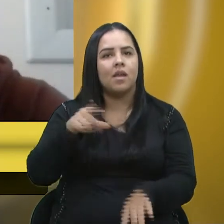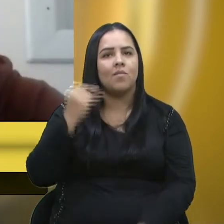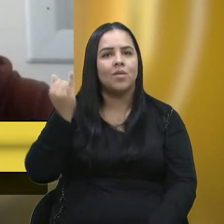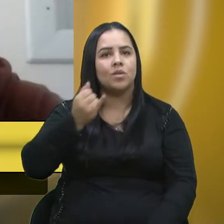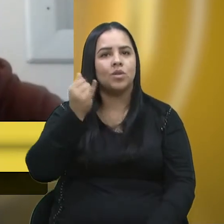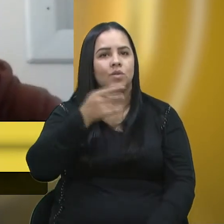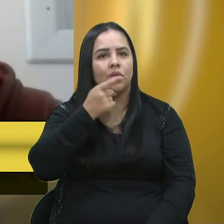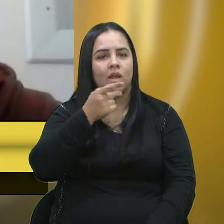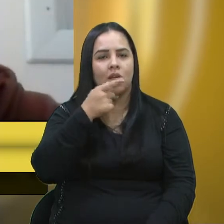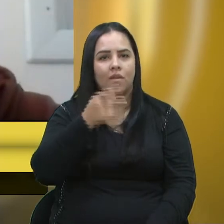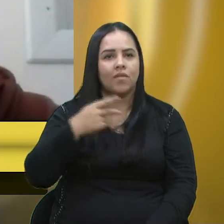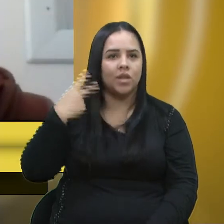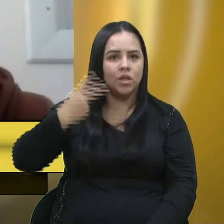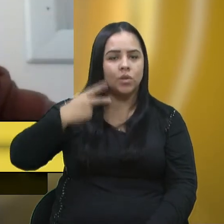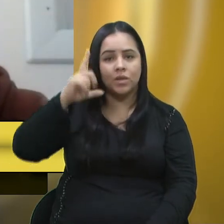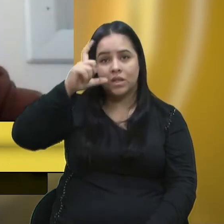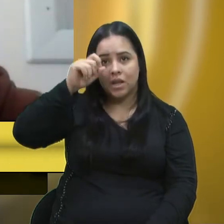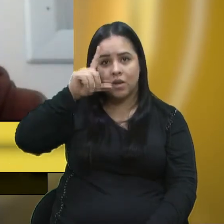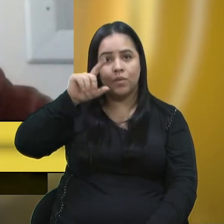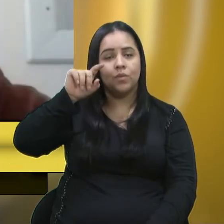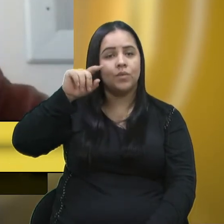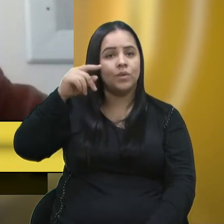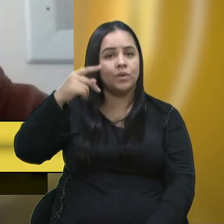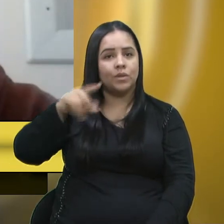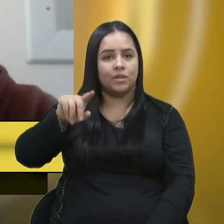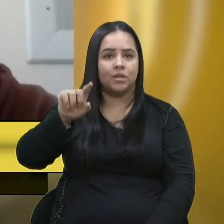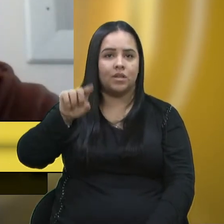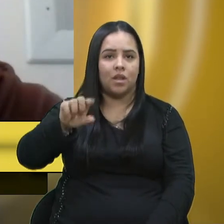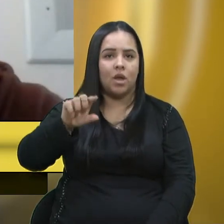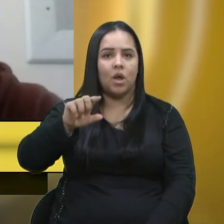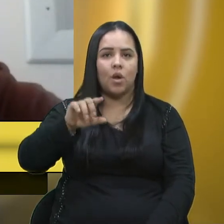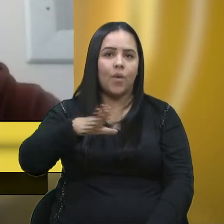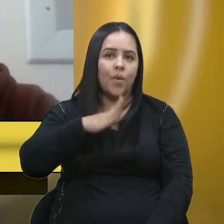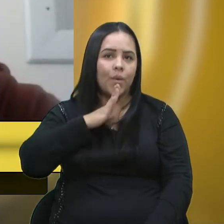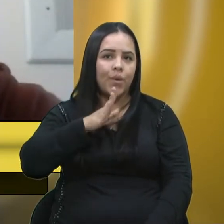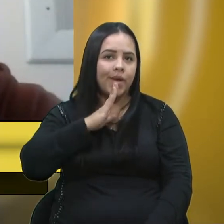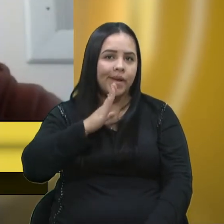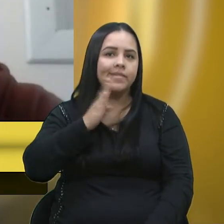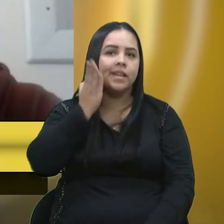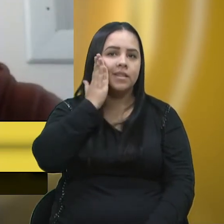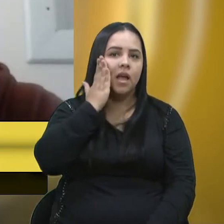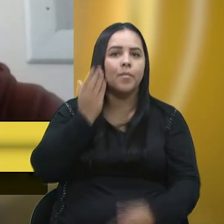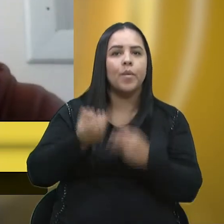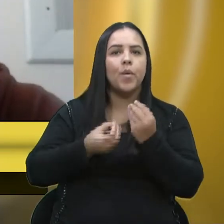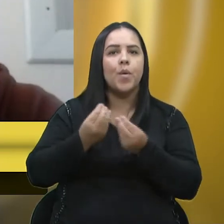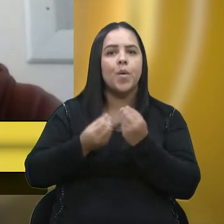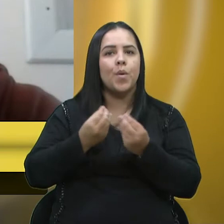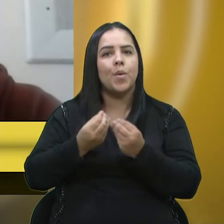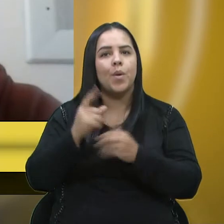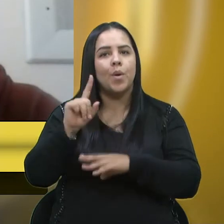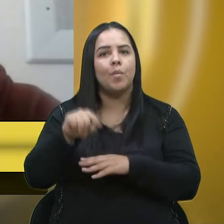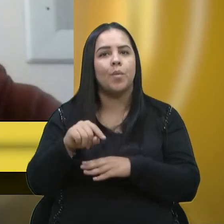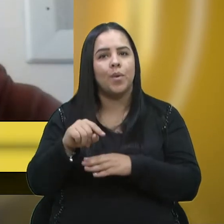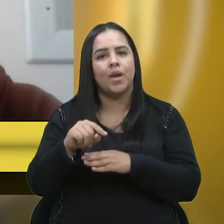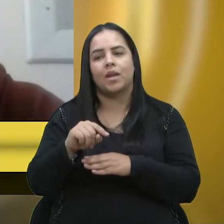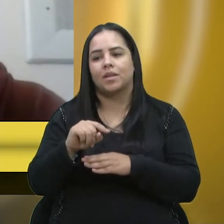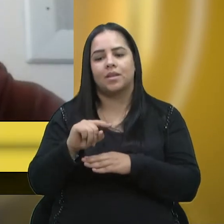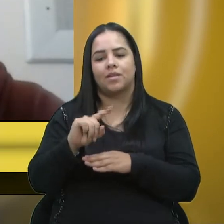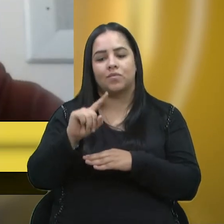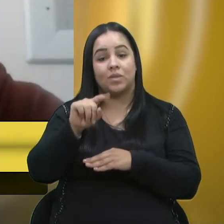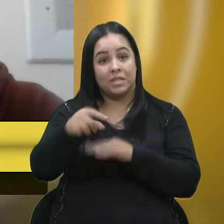Escalco, e certamente o senhor conhece esse tema, porque é um dos proponentes, um dos autores da frente parlamentar,